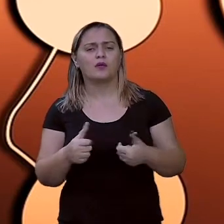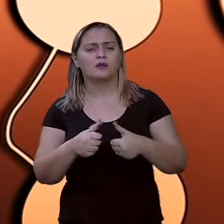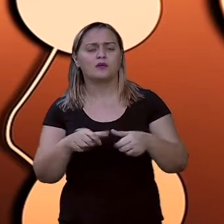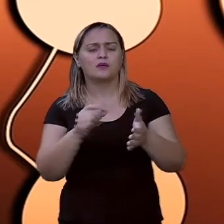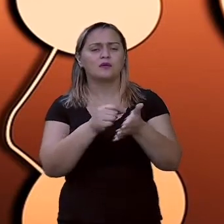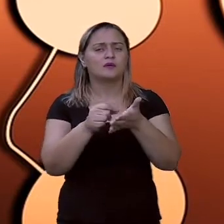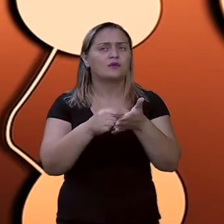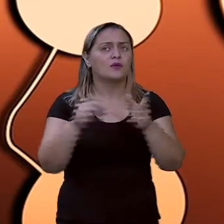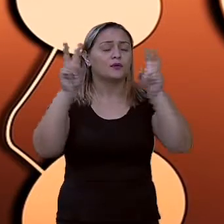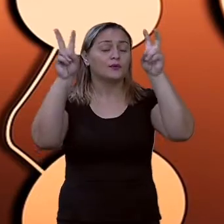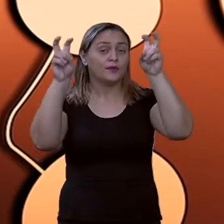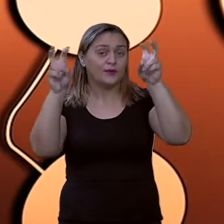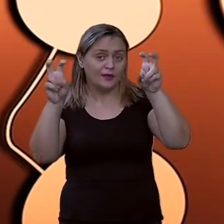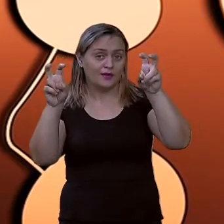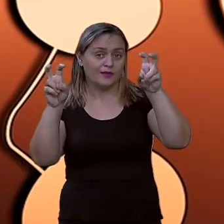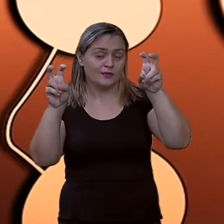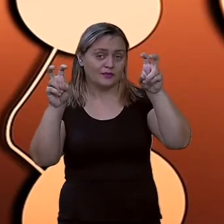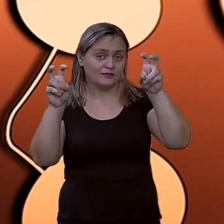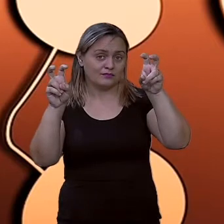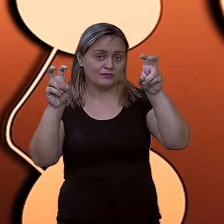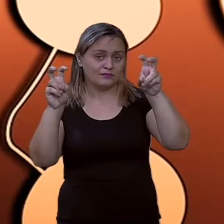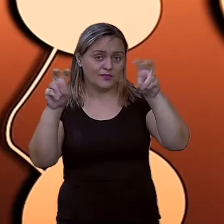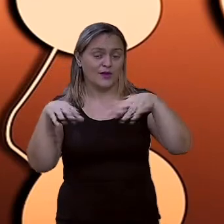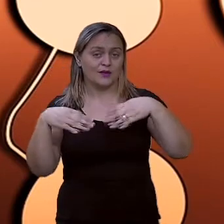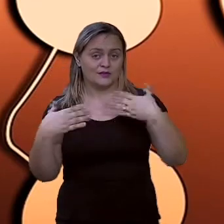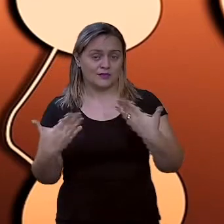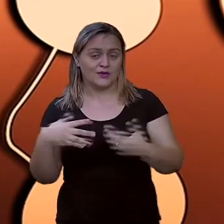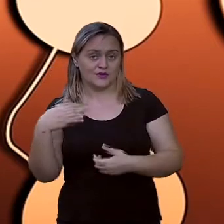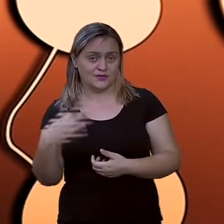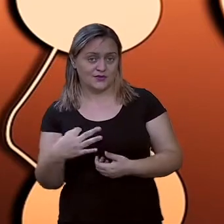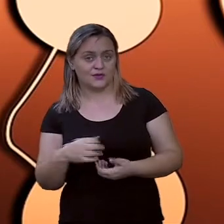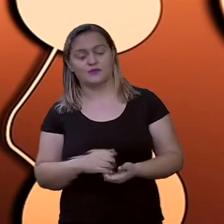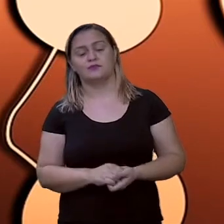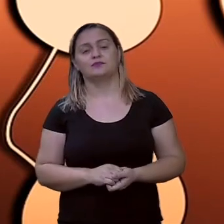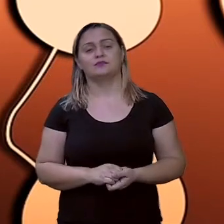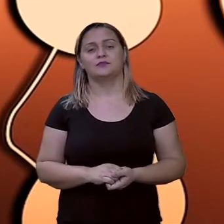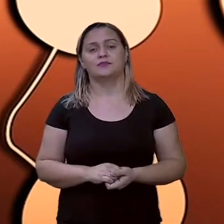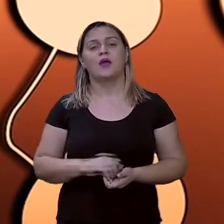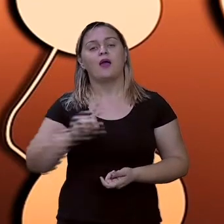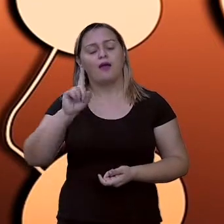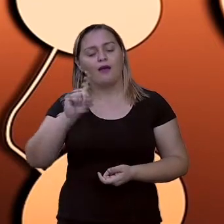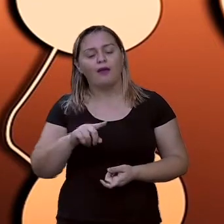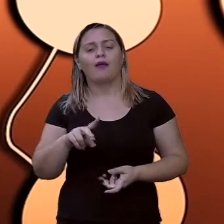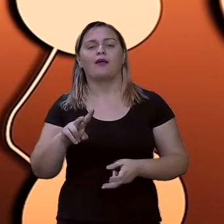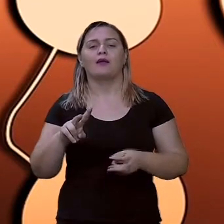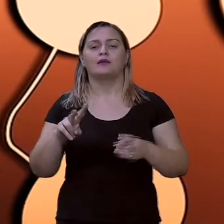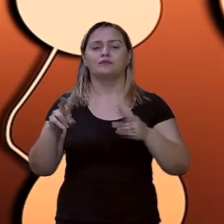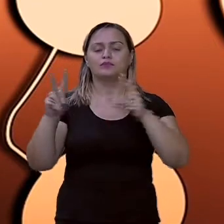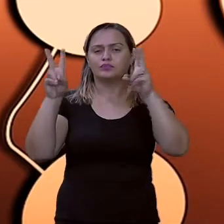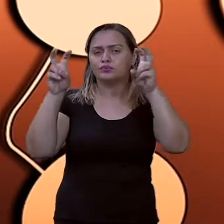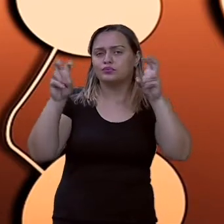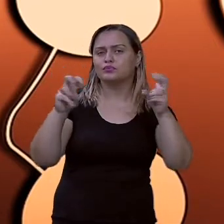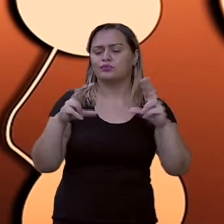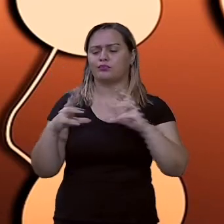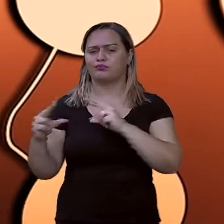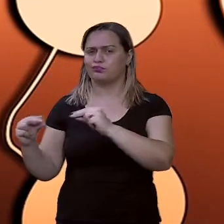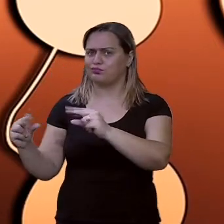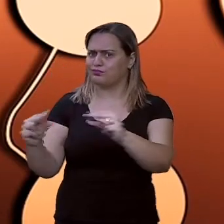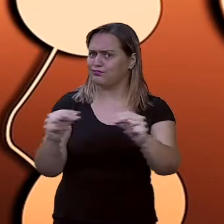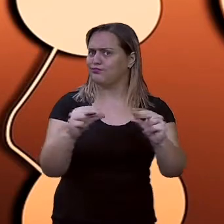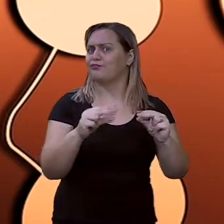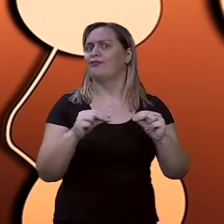sobre o assunto. E normalmente são o quê, pessoal? Assuntos polêmicos. E por ser polêmico,